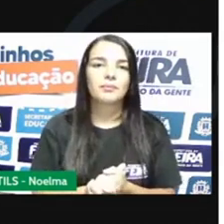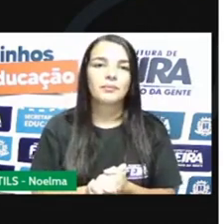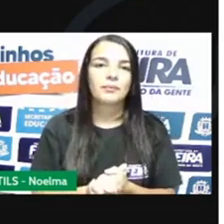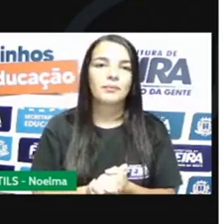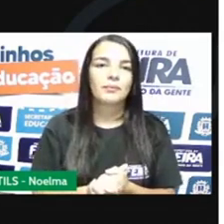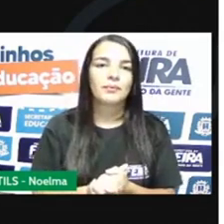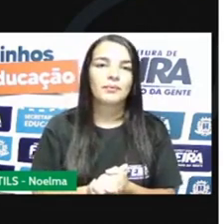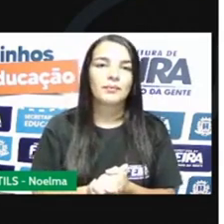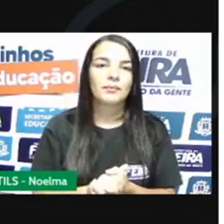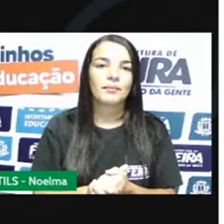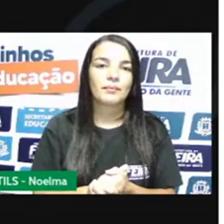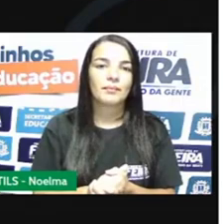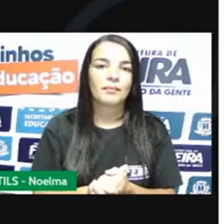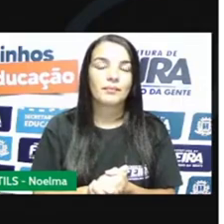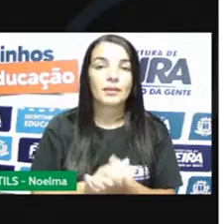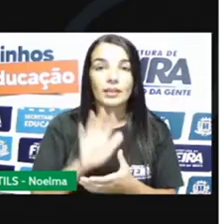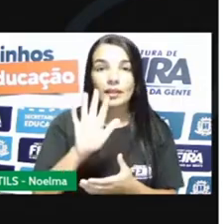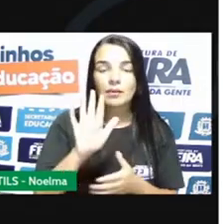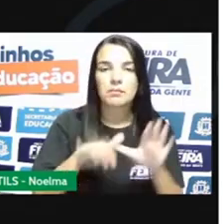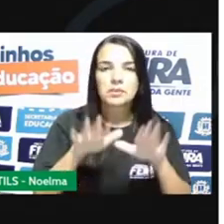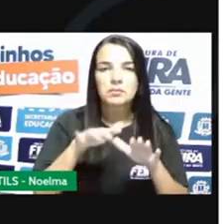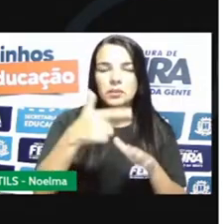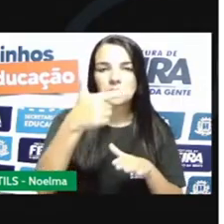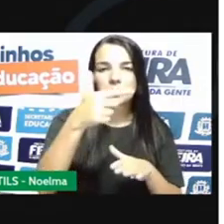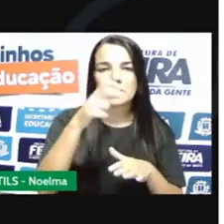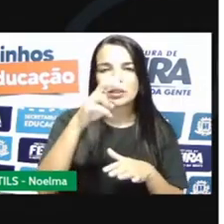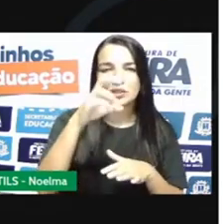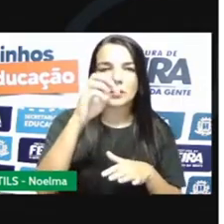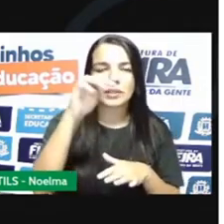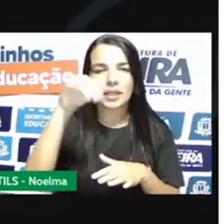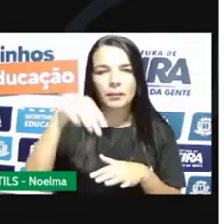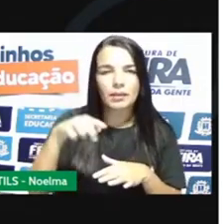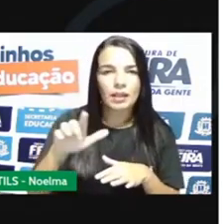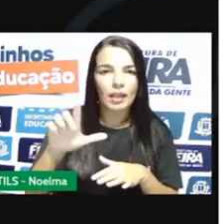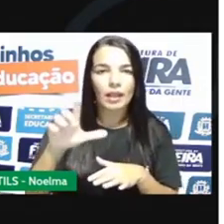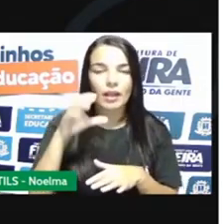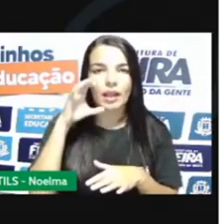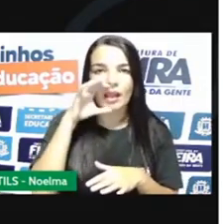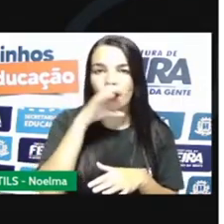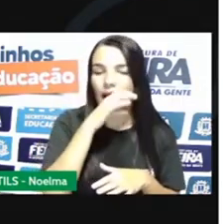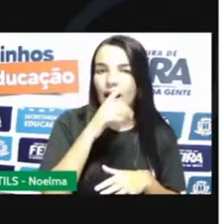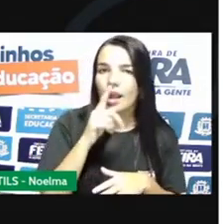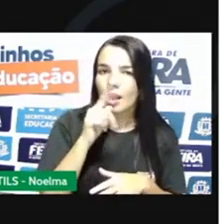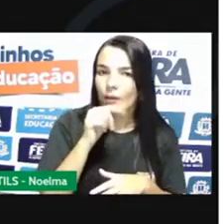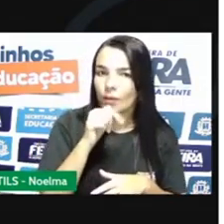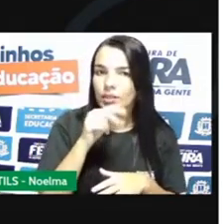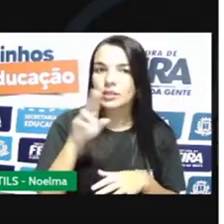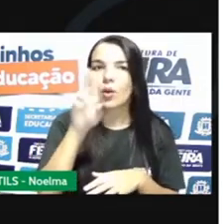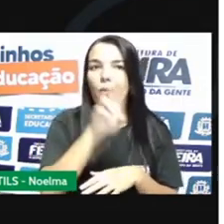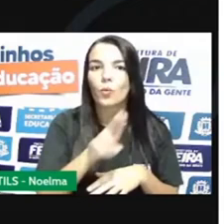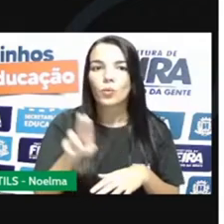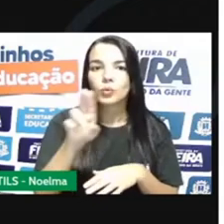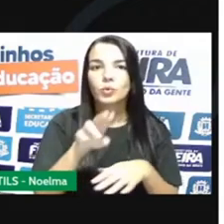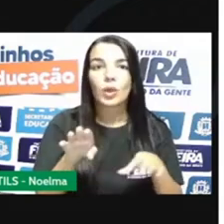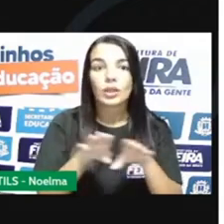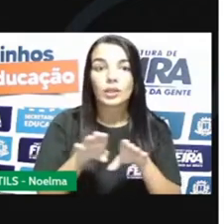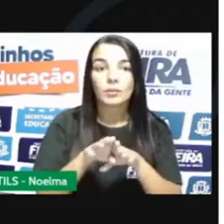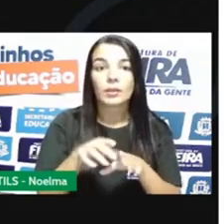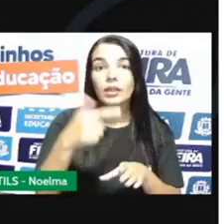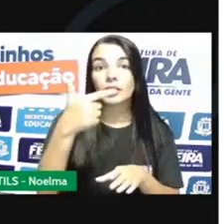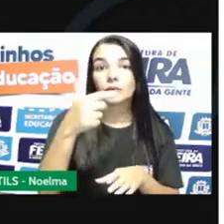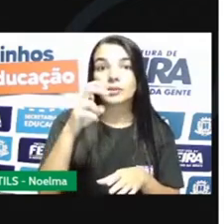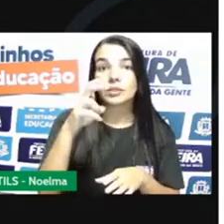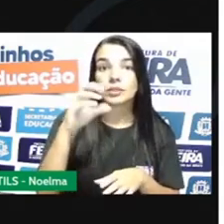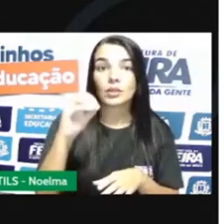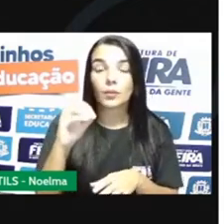Tá vendo? A Pró usou 250 ml de água quente e utilizou 250 ml